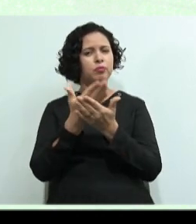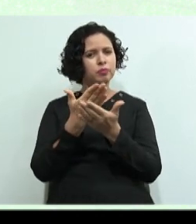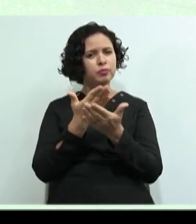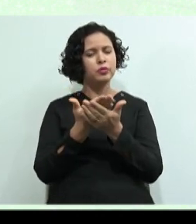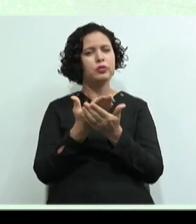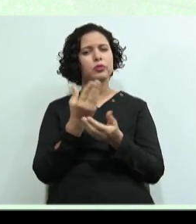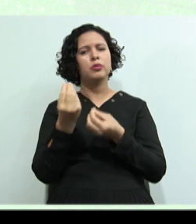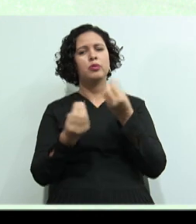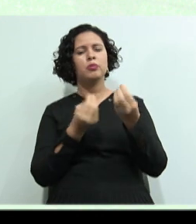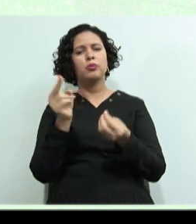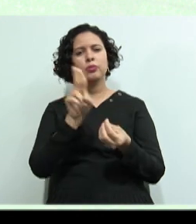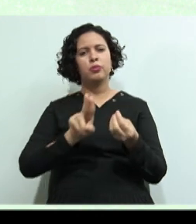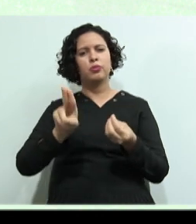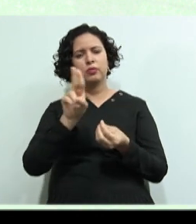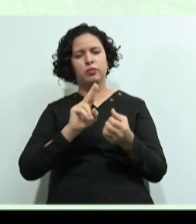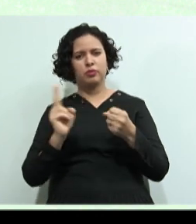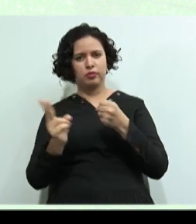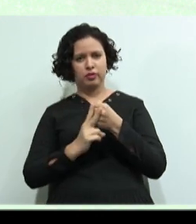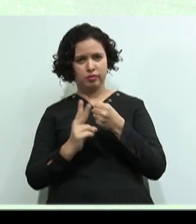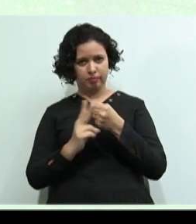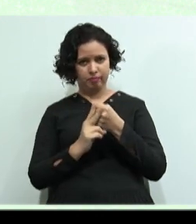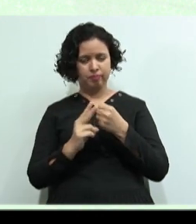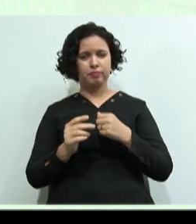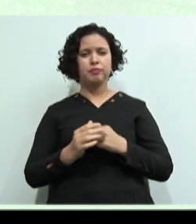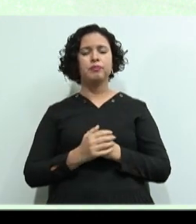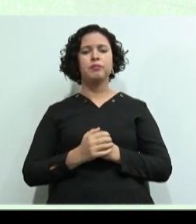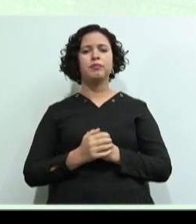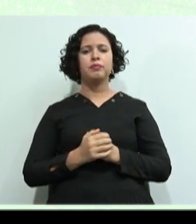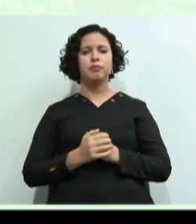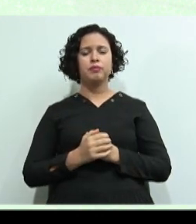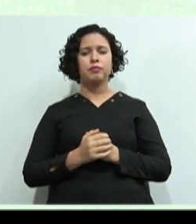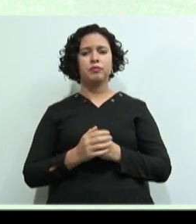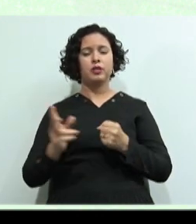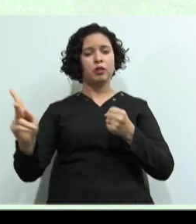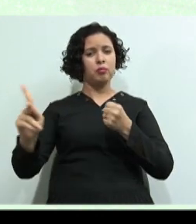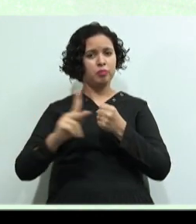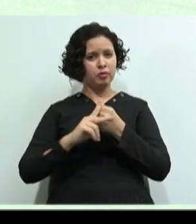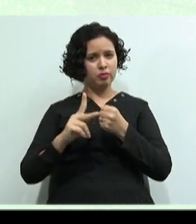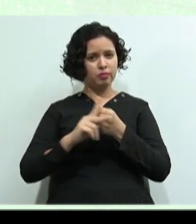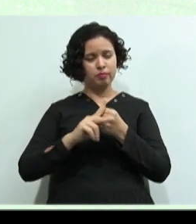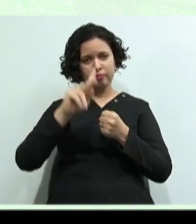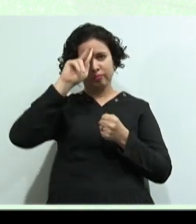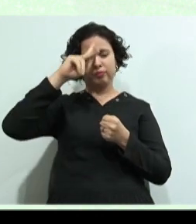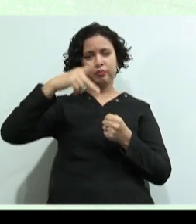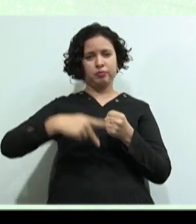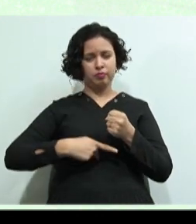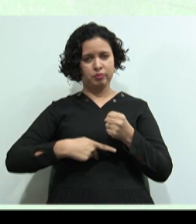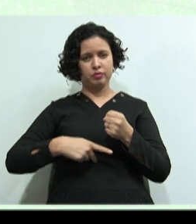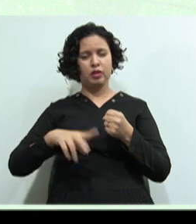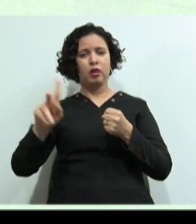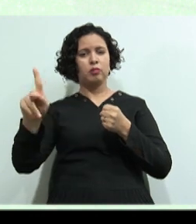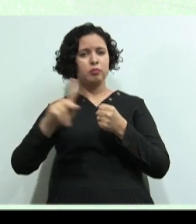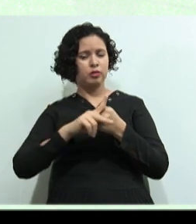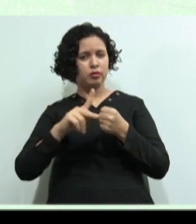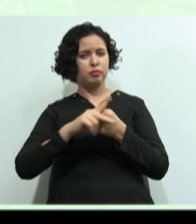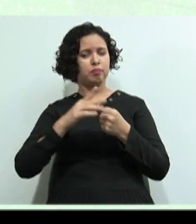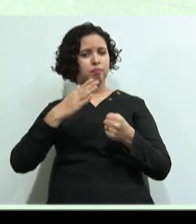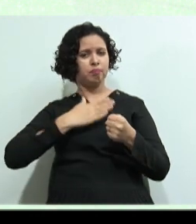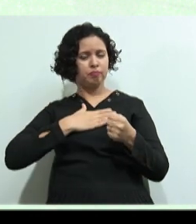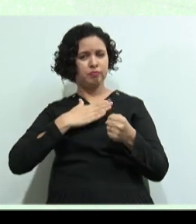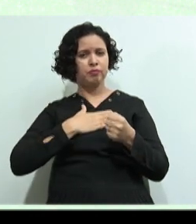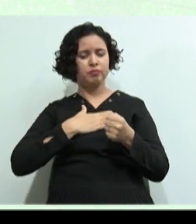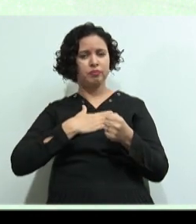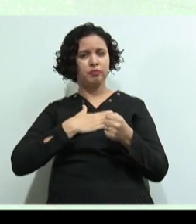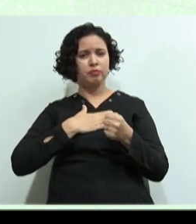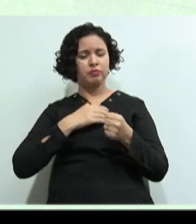que se dá Os verbos Na língua de sinais Os pronomes Pessoais Os pronomes Possessivos